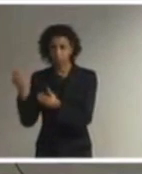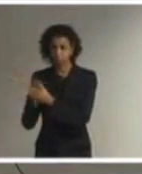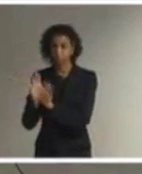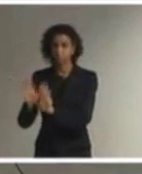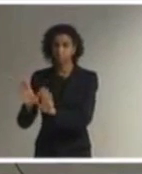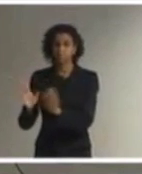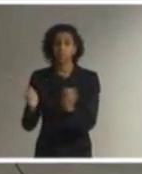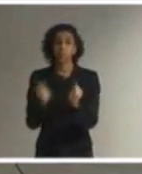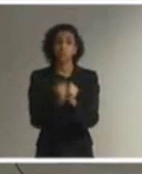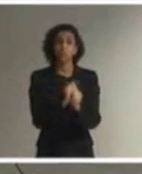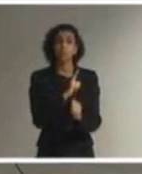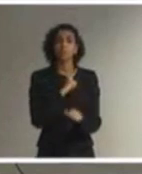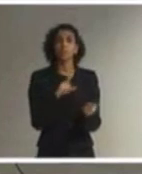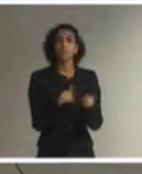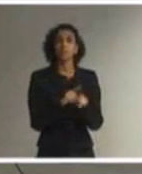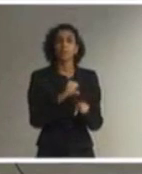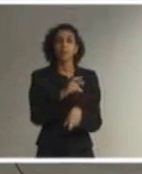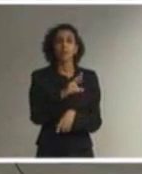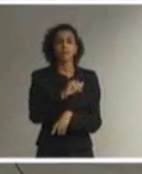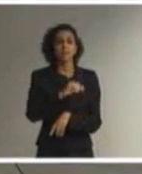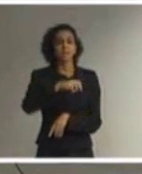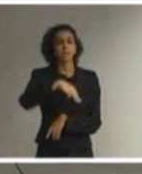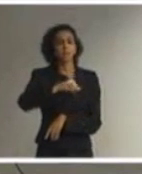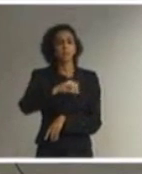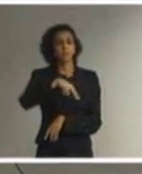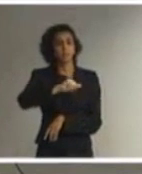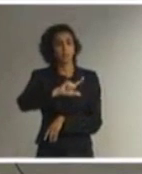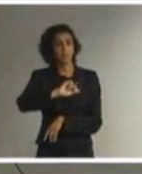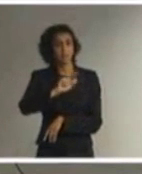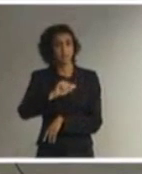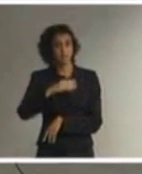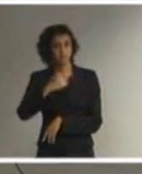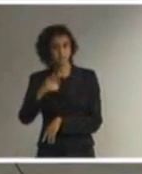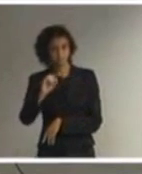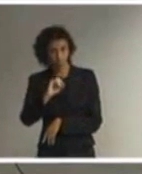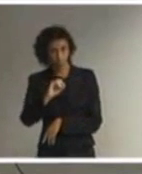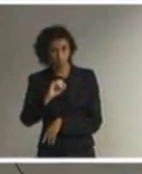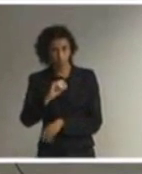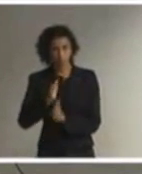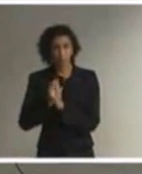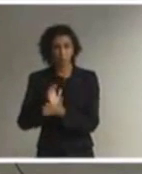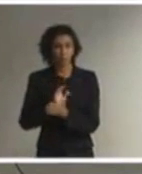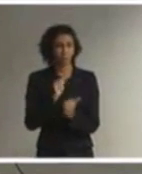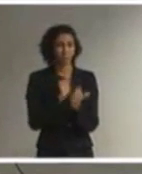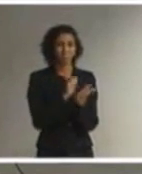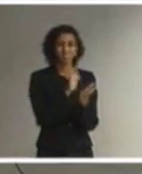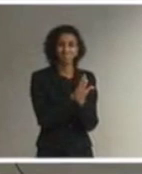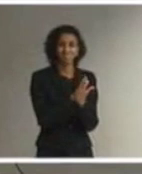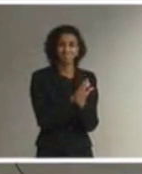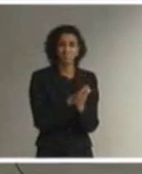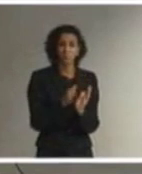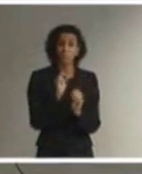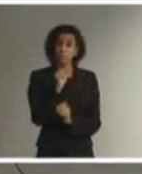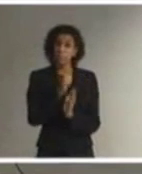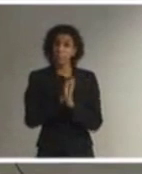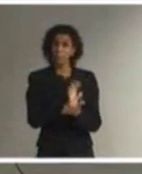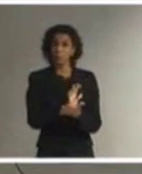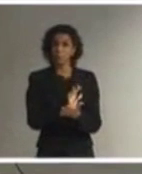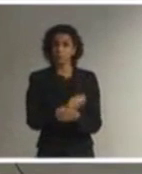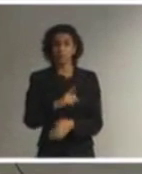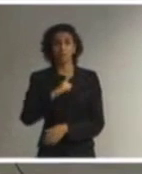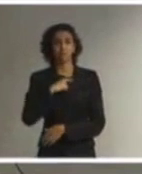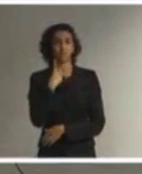aí também a criminalização do preconceito nós temos aí dois dispositivos